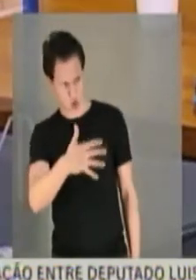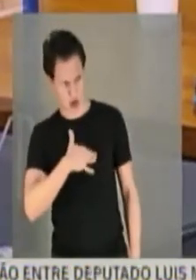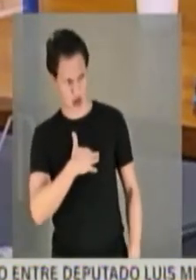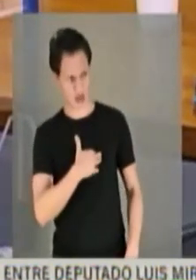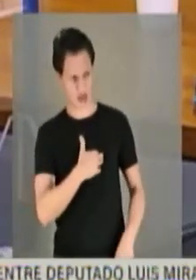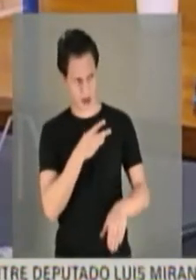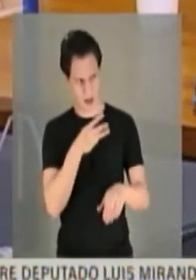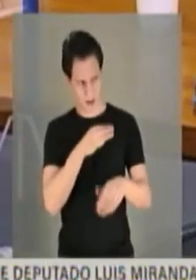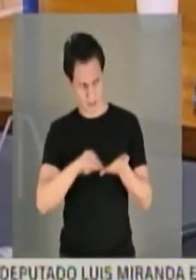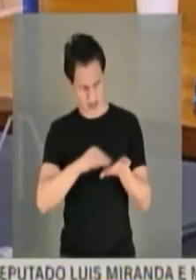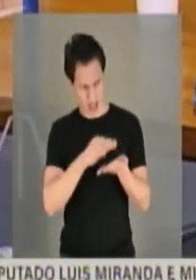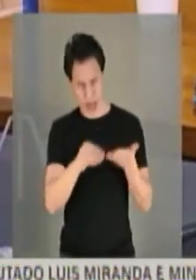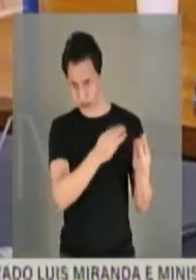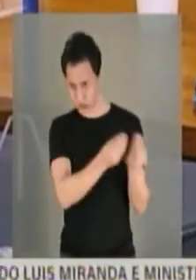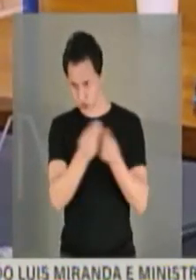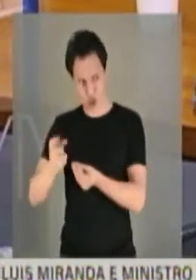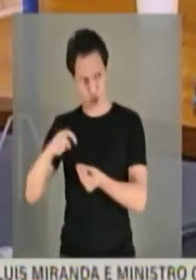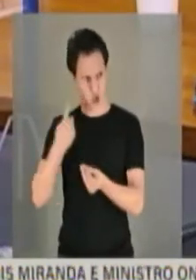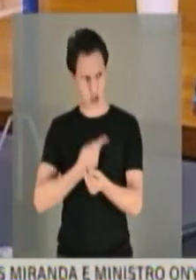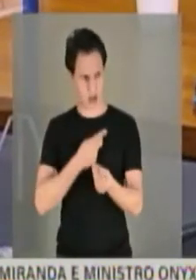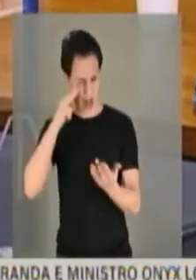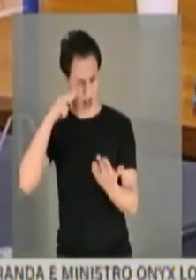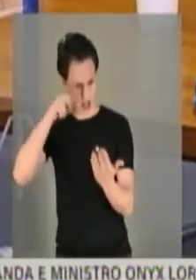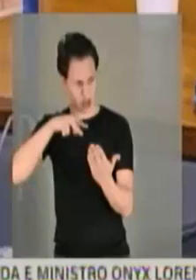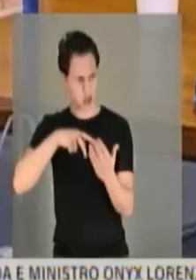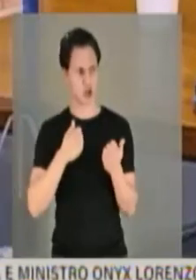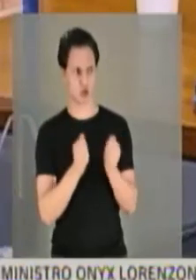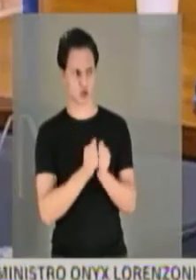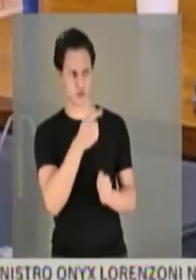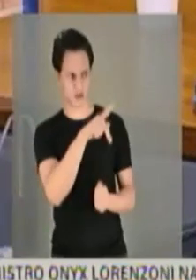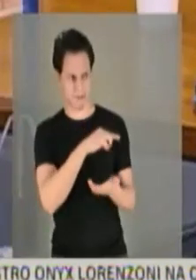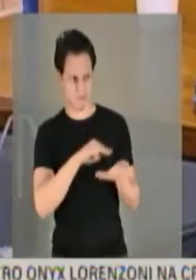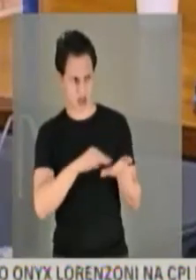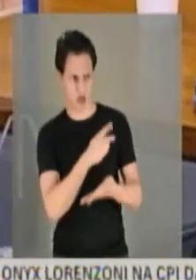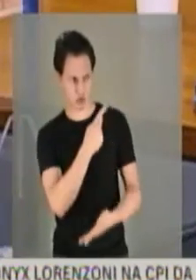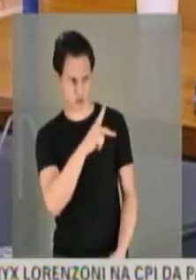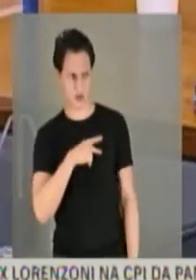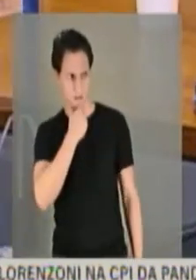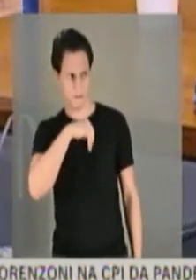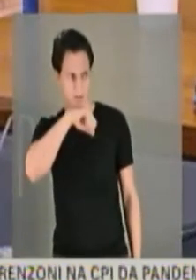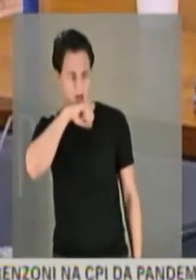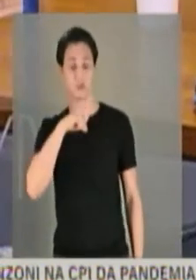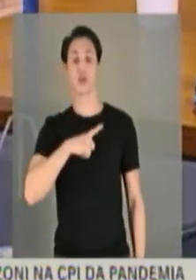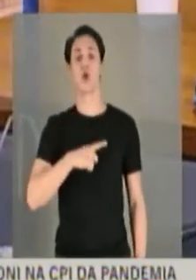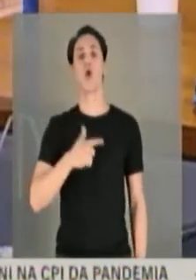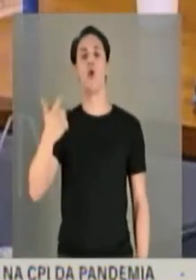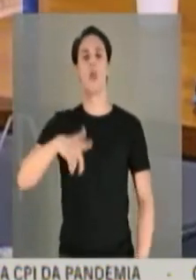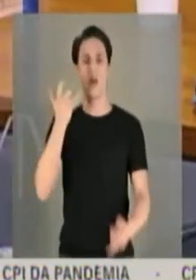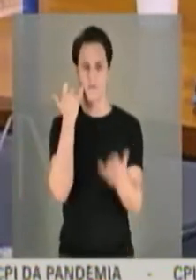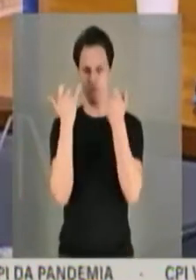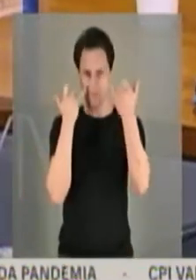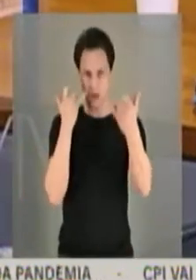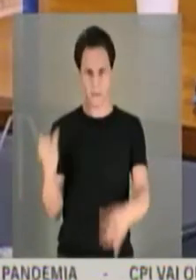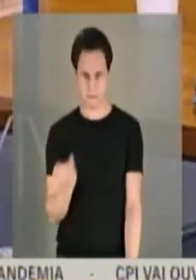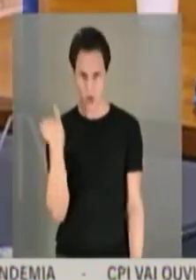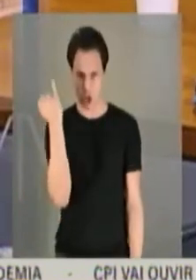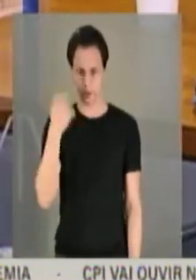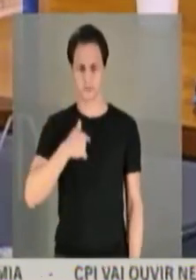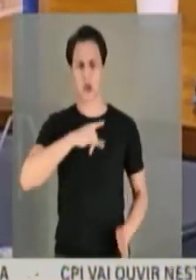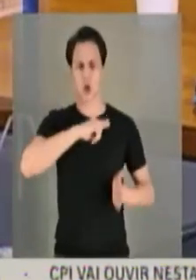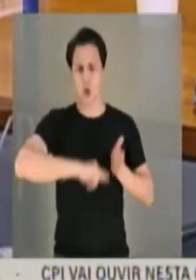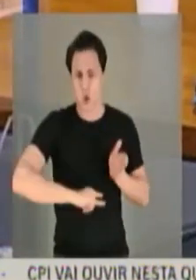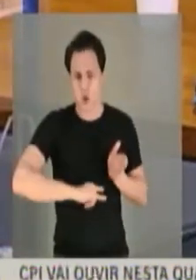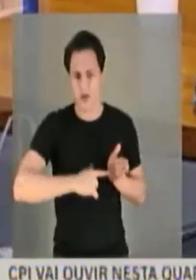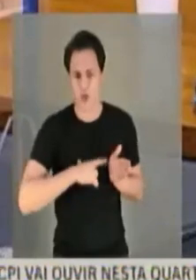essas mensagens trocadas com o seu pai. Eu coloquei aqui uma outra informação importante, o documento não tinha